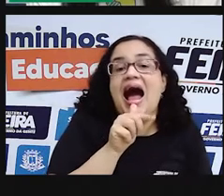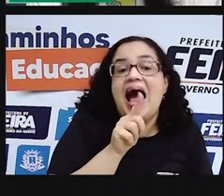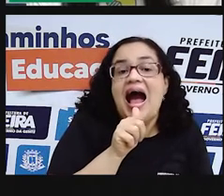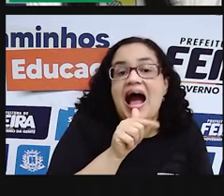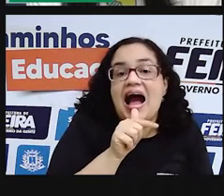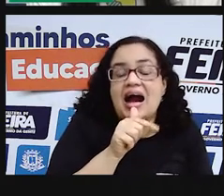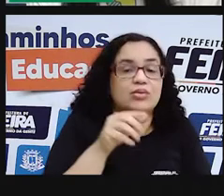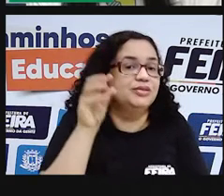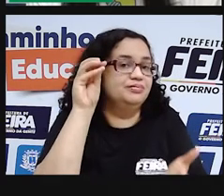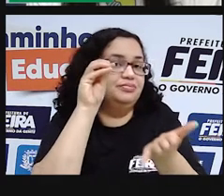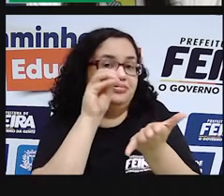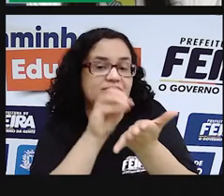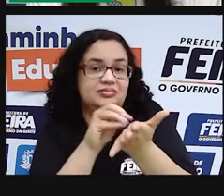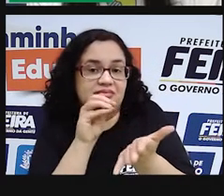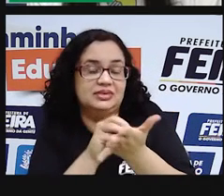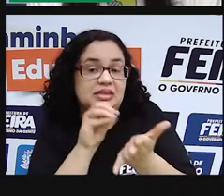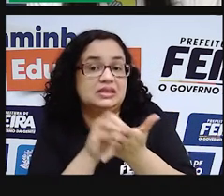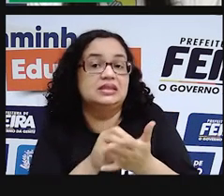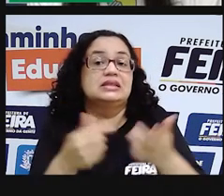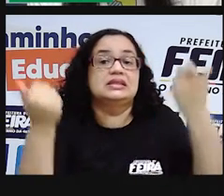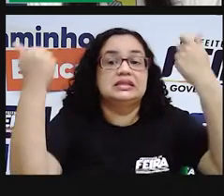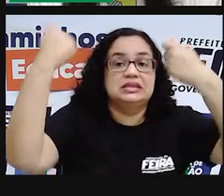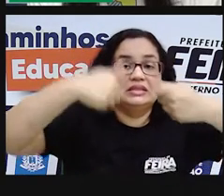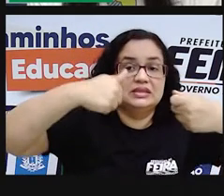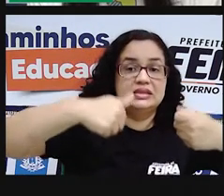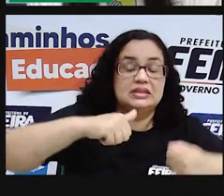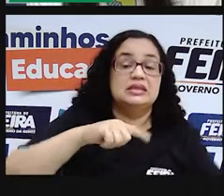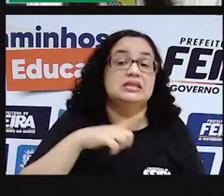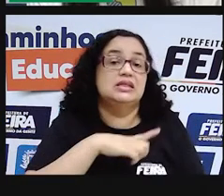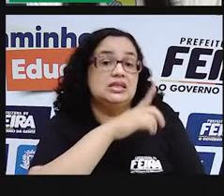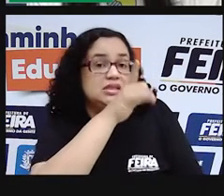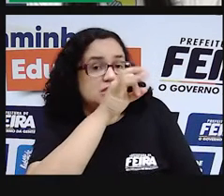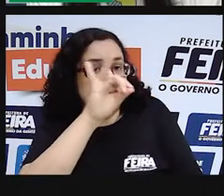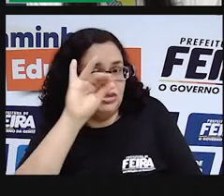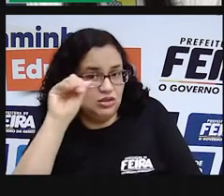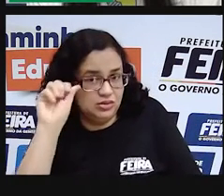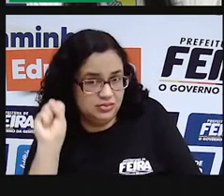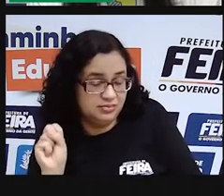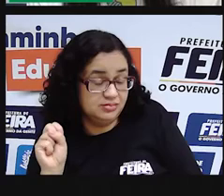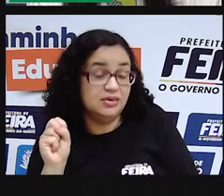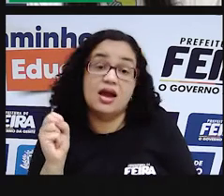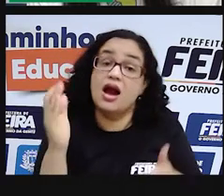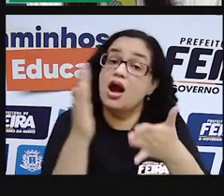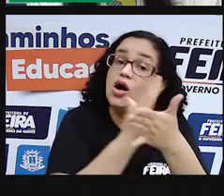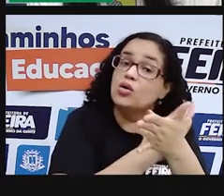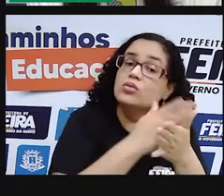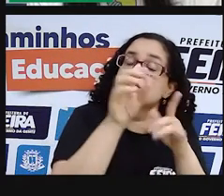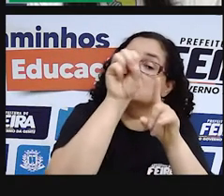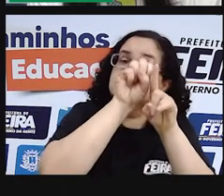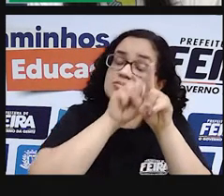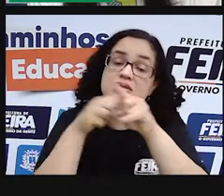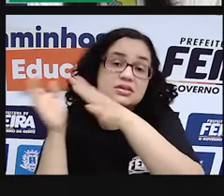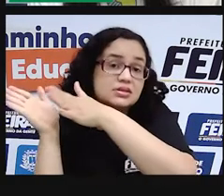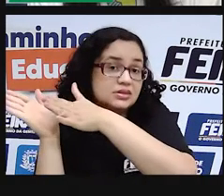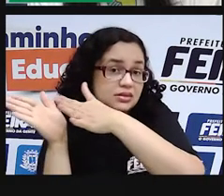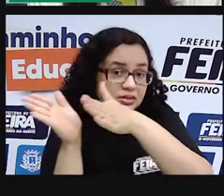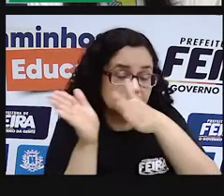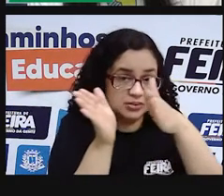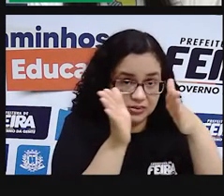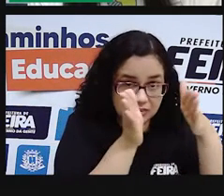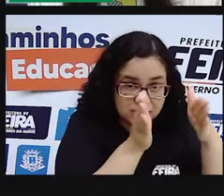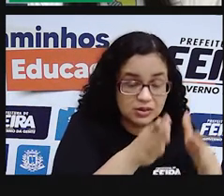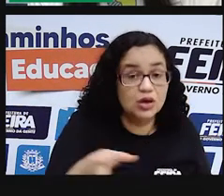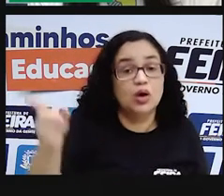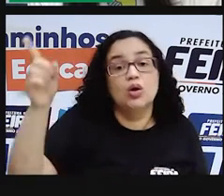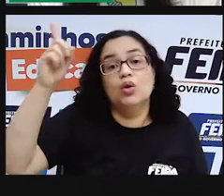escassa, supria as necessidades daqueles dias. Alguns meses se passaram dentro de uma rotina